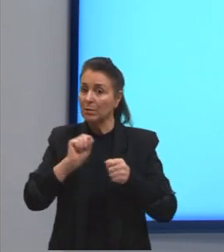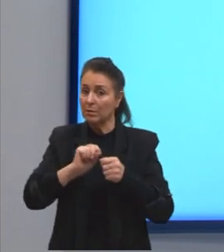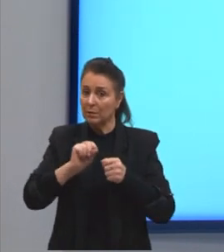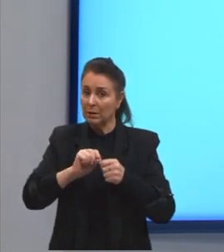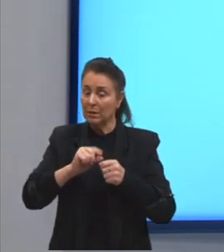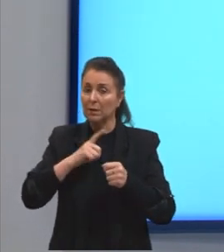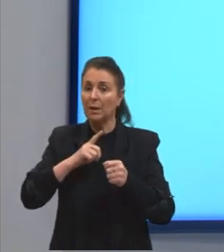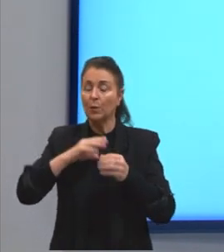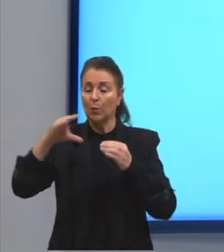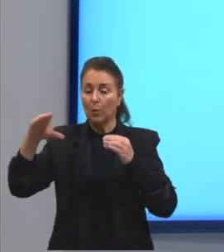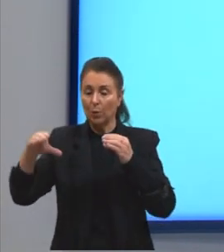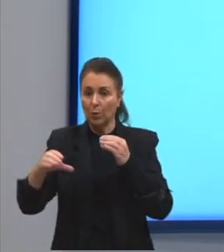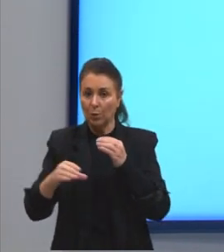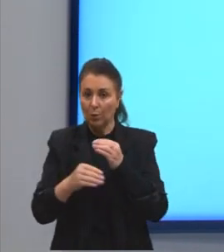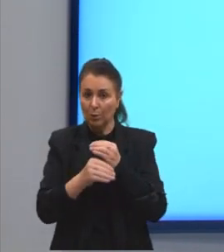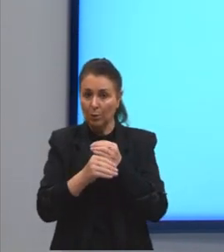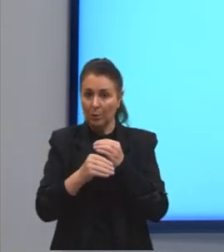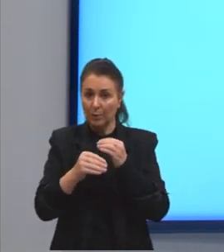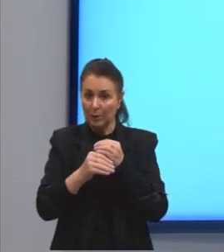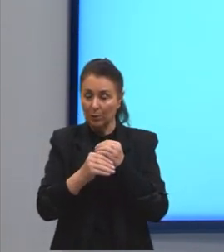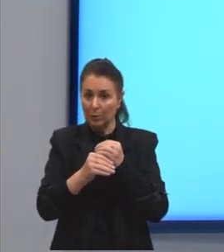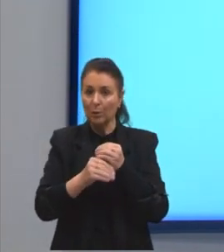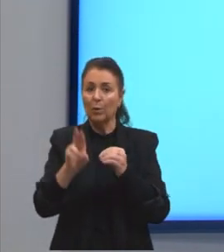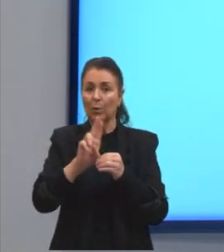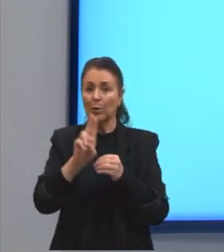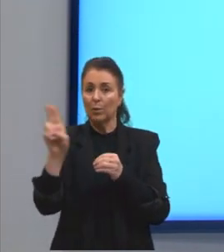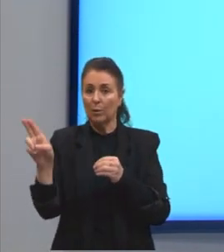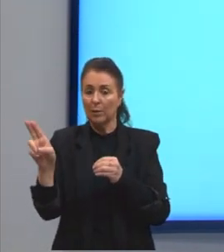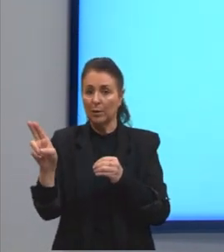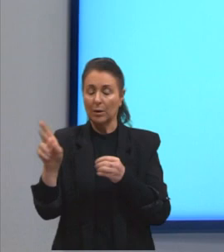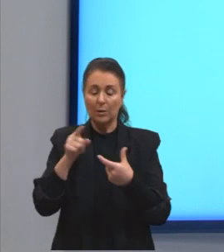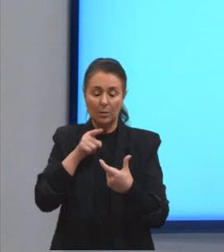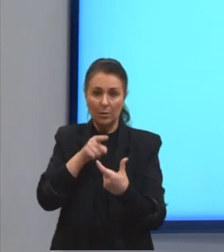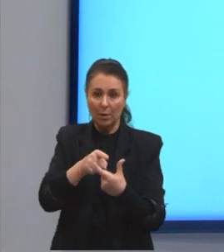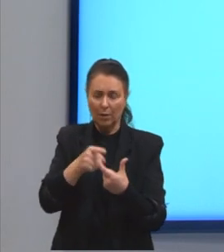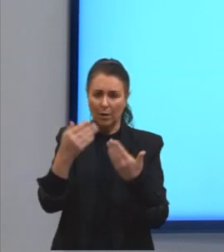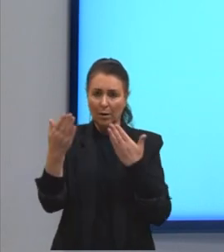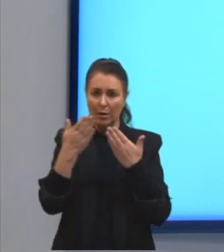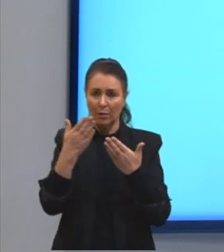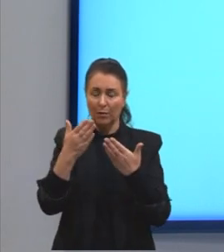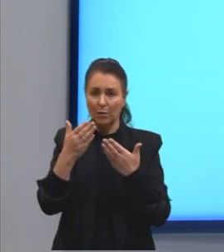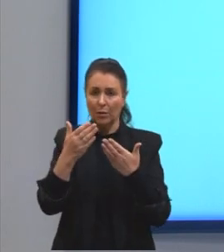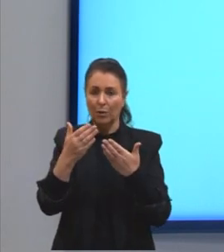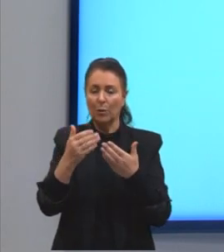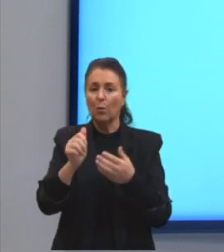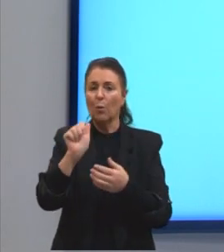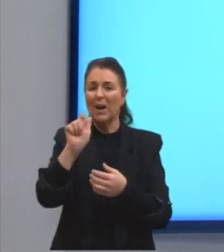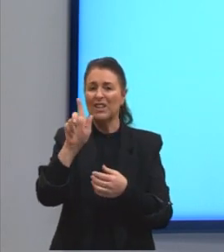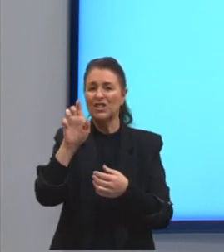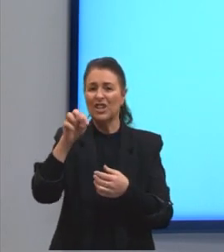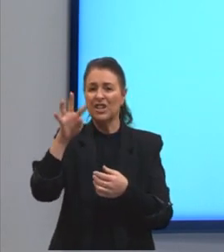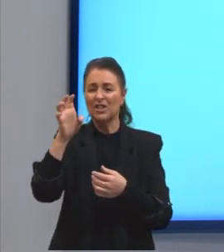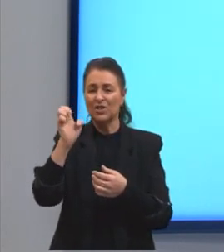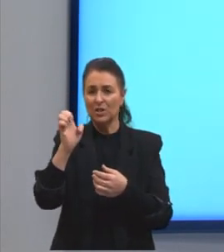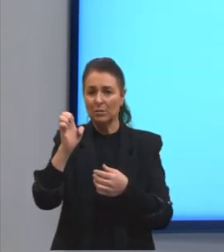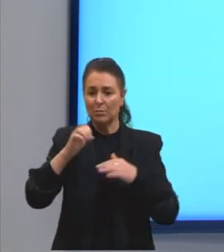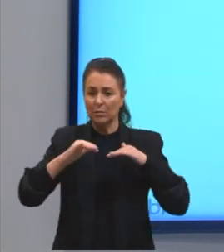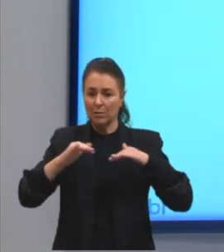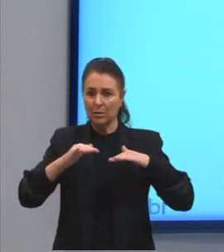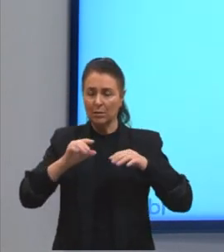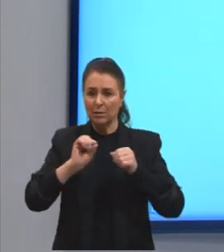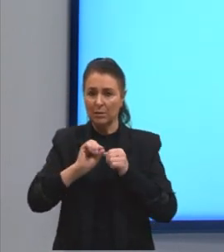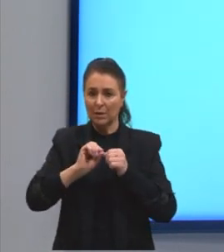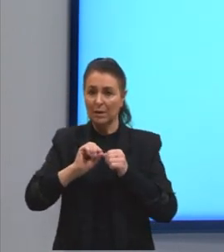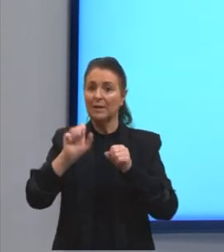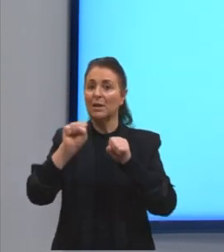nominal. Se o termo que a gente estiver pensando em analisar for o agente da ação, a gente vai ter um adjunto